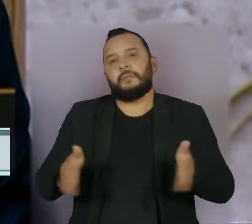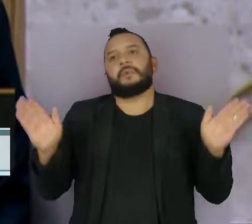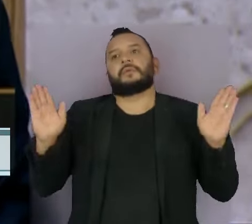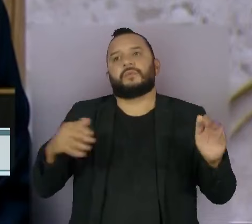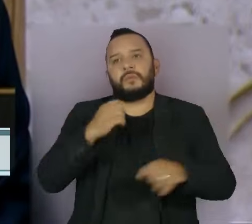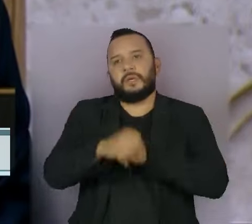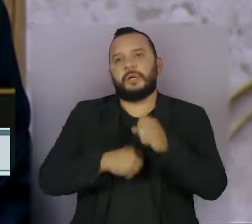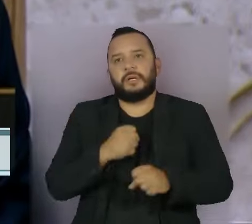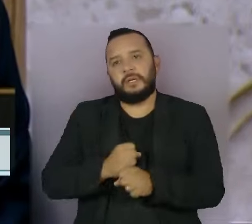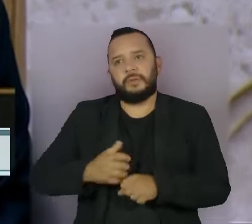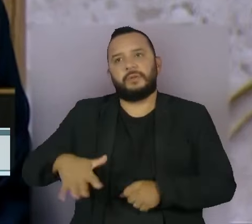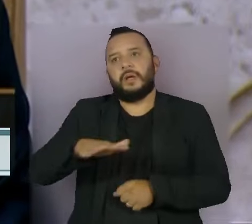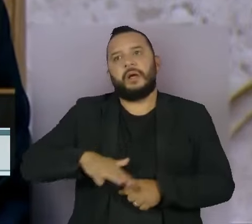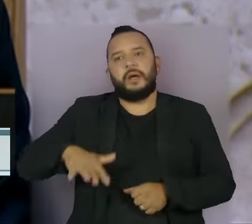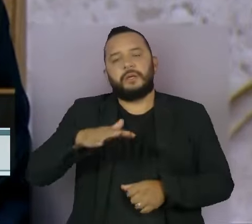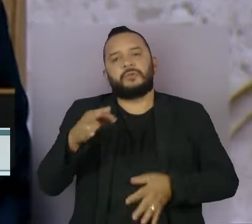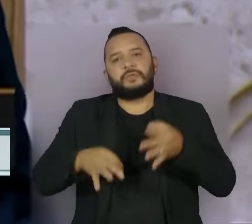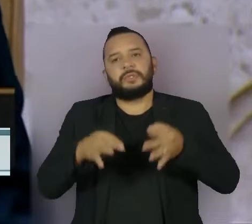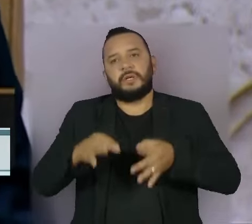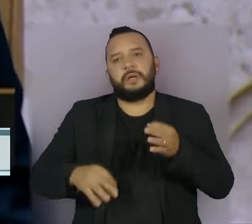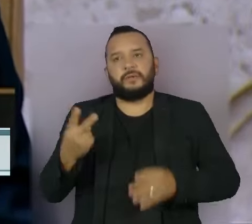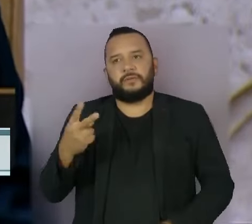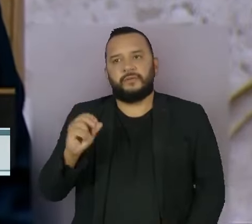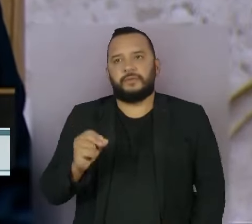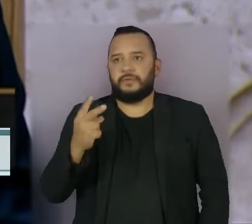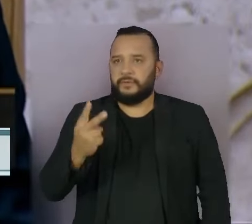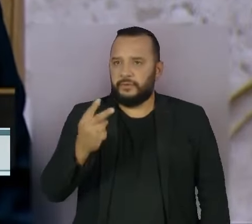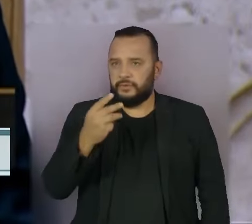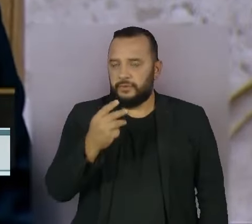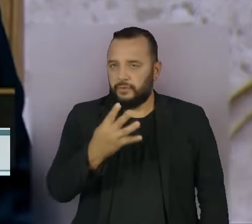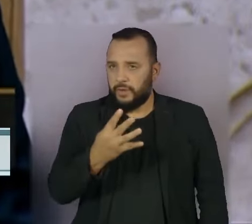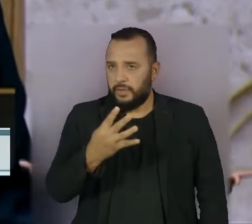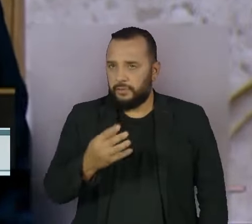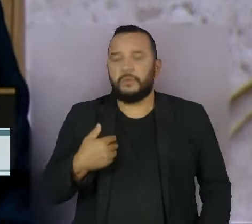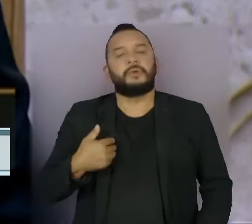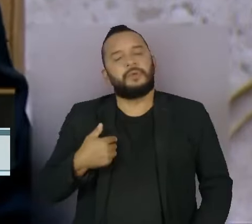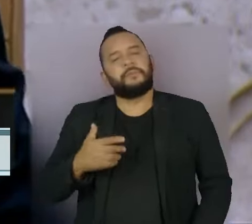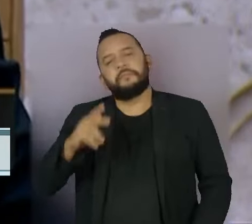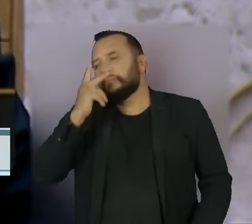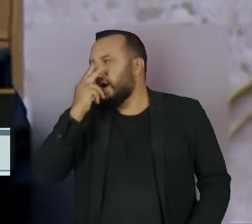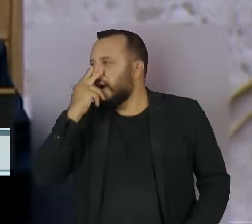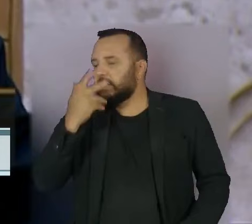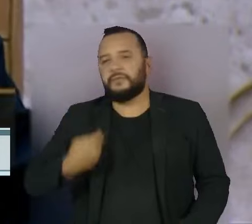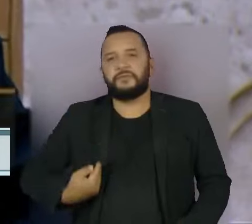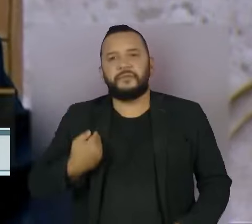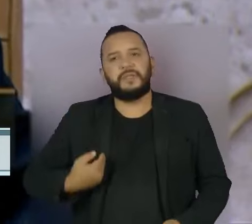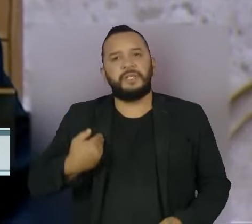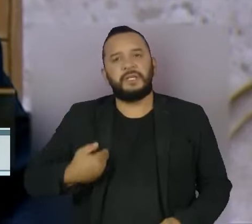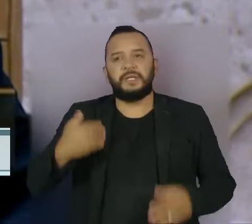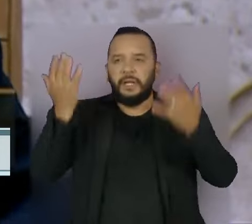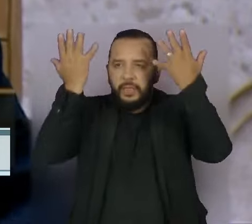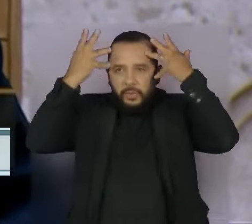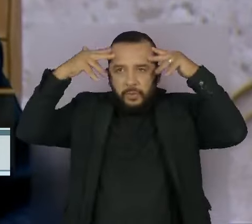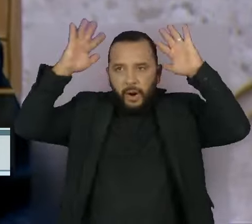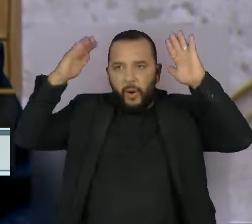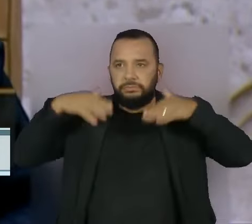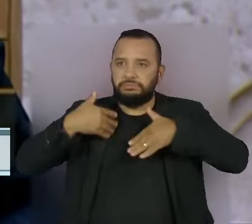2024, as coisas parecem estar voltando à normalidade.